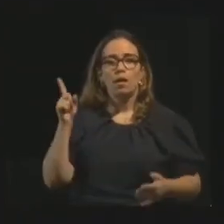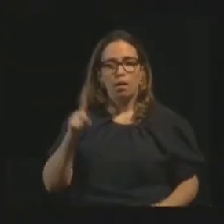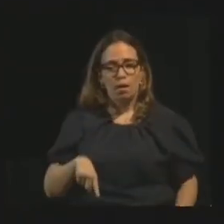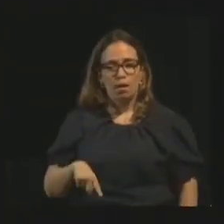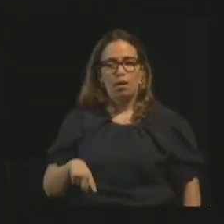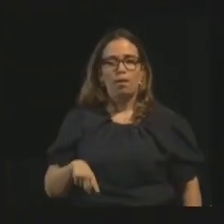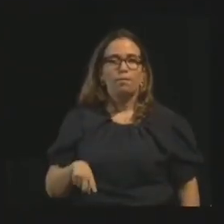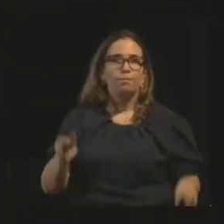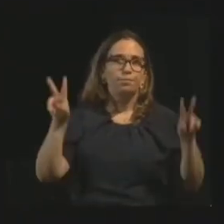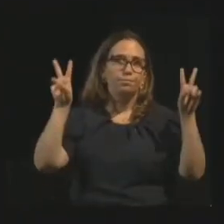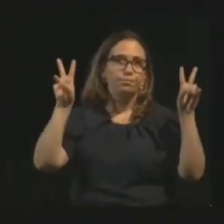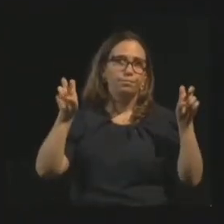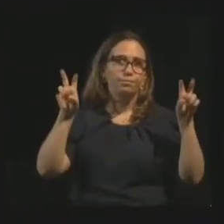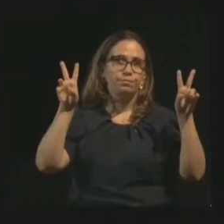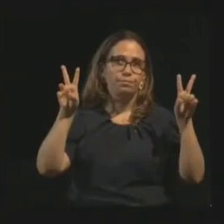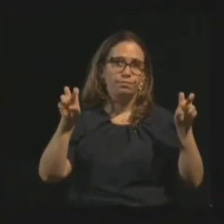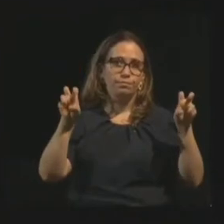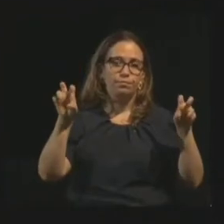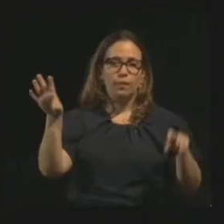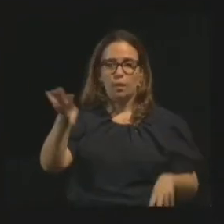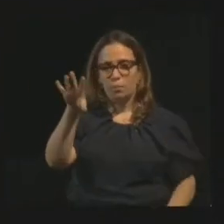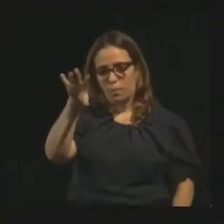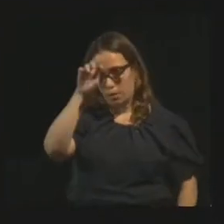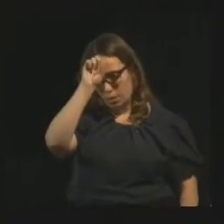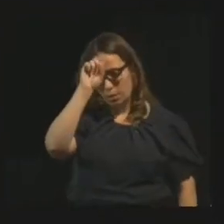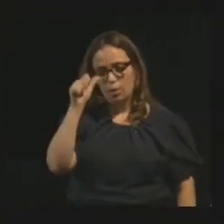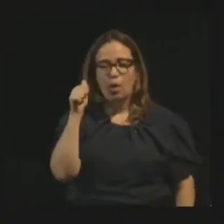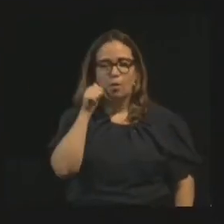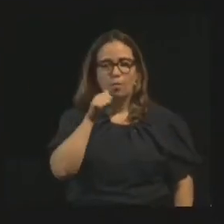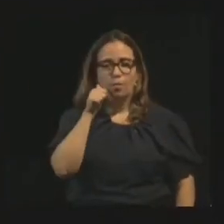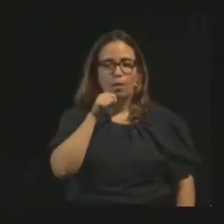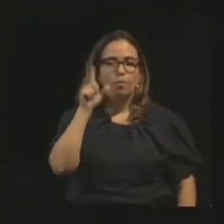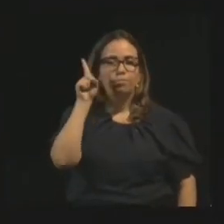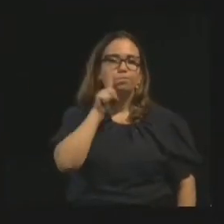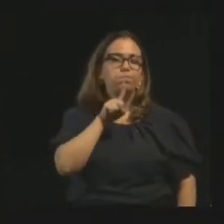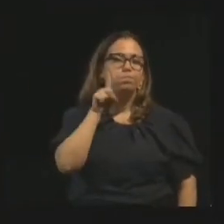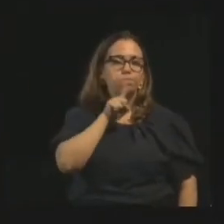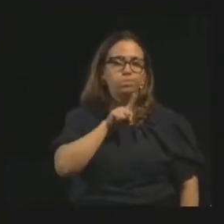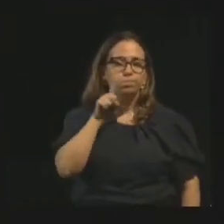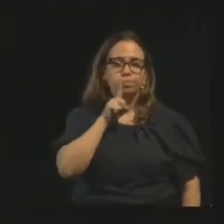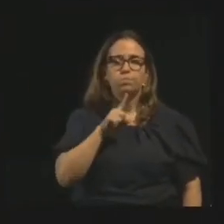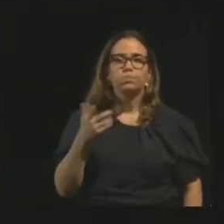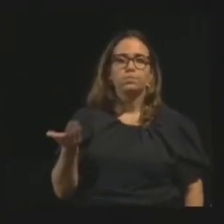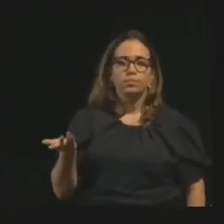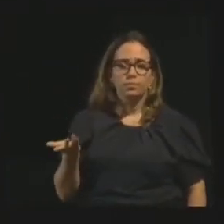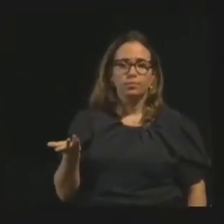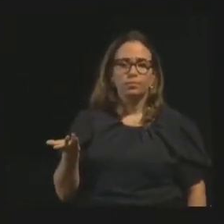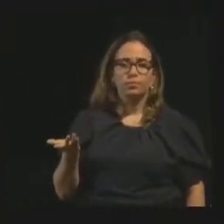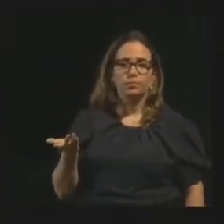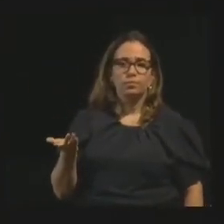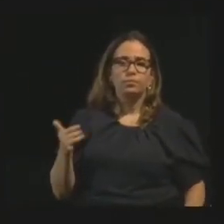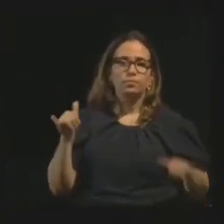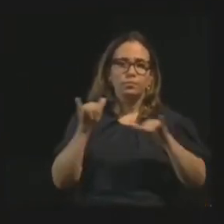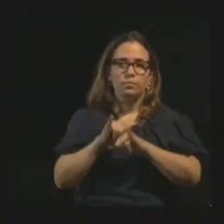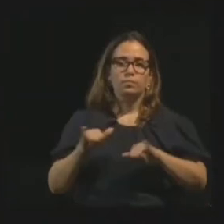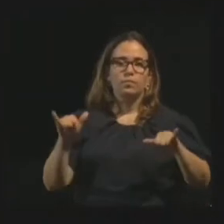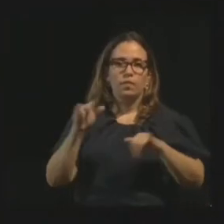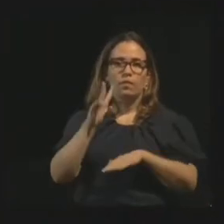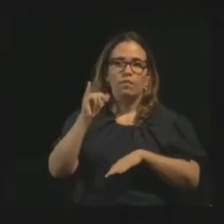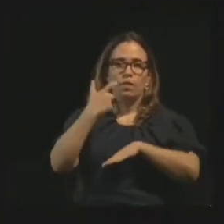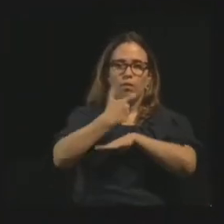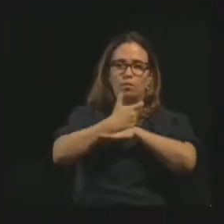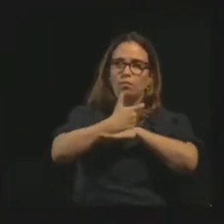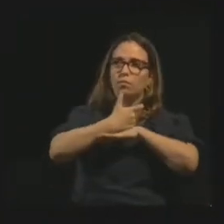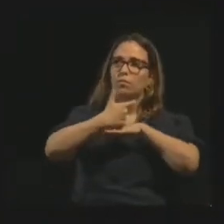entre aspas. Não espírita, claro, norte-americana, que dizia que extraterrestres haviam lhe